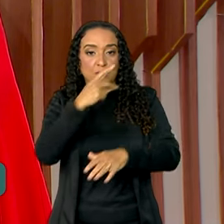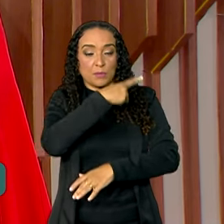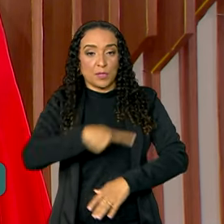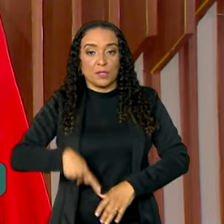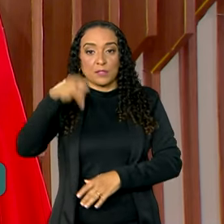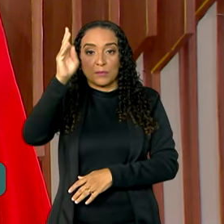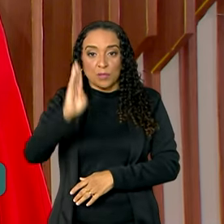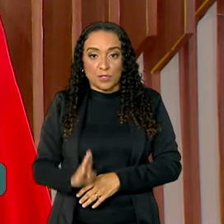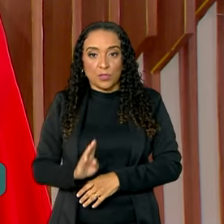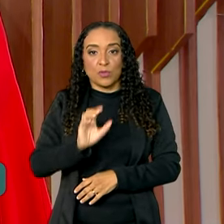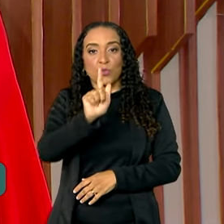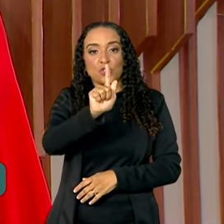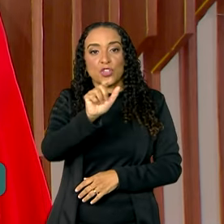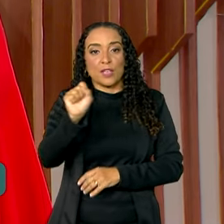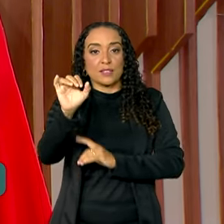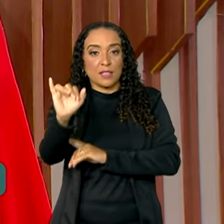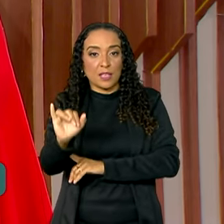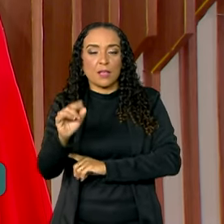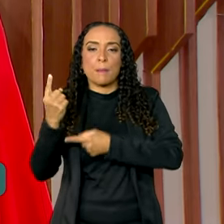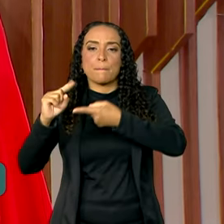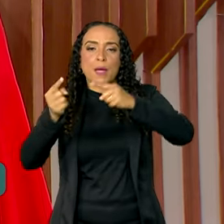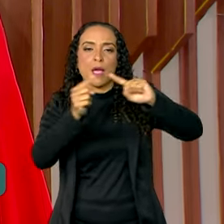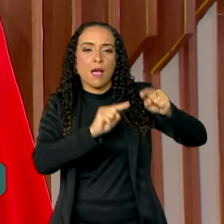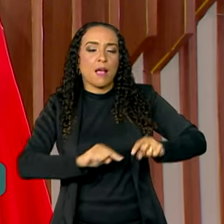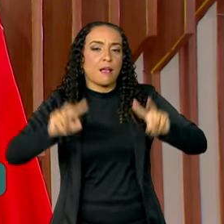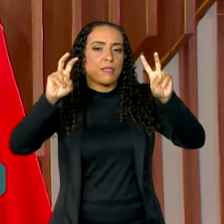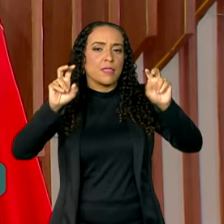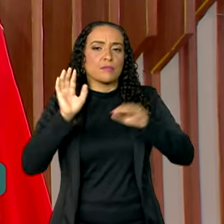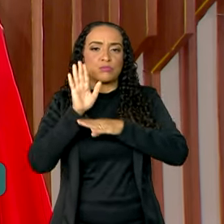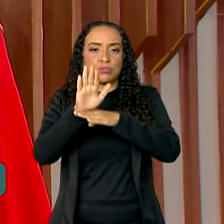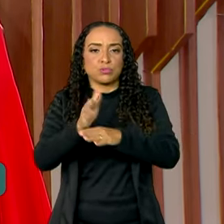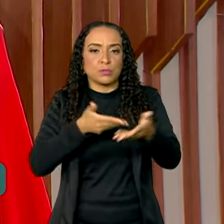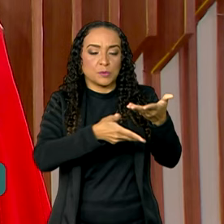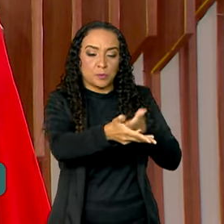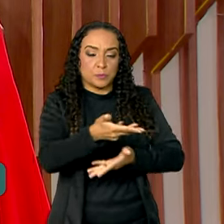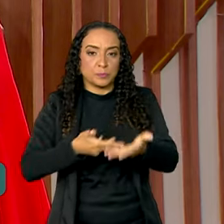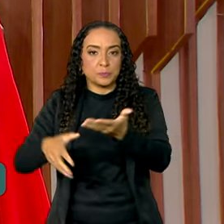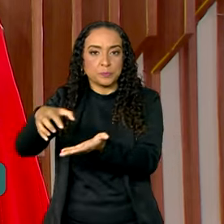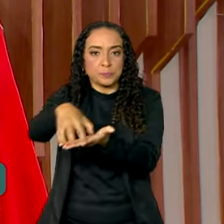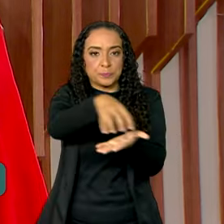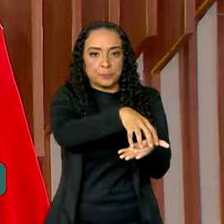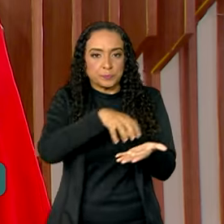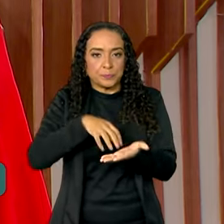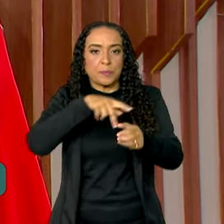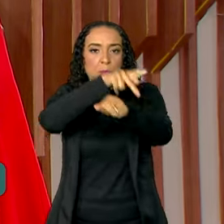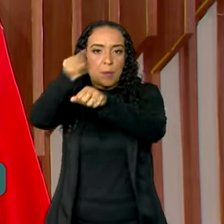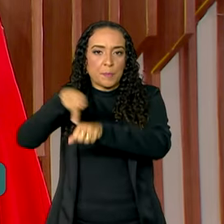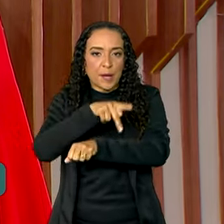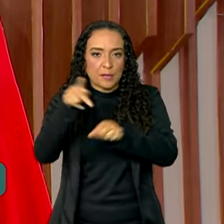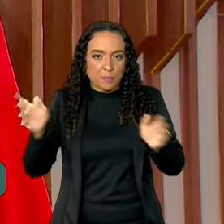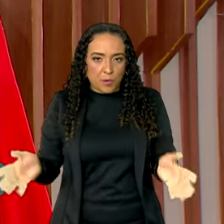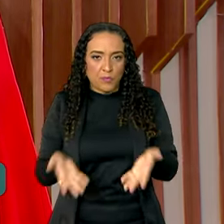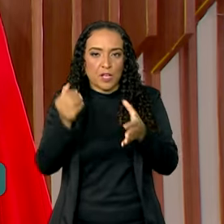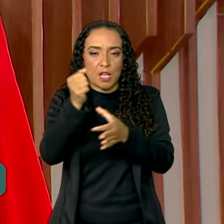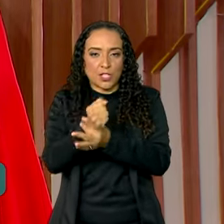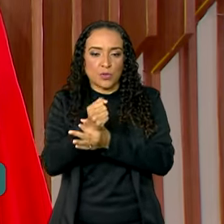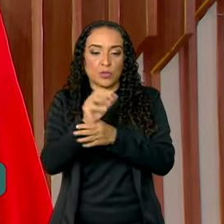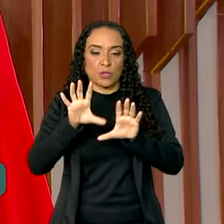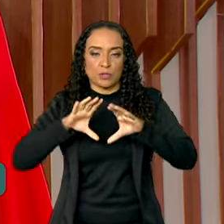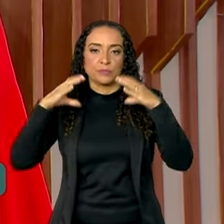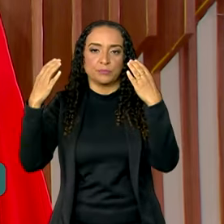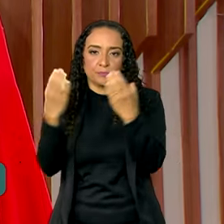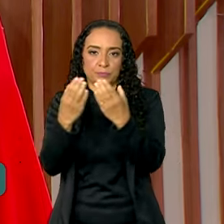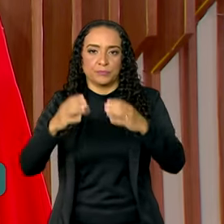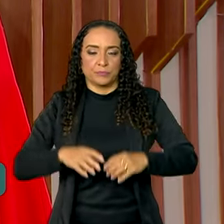Presidência da República, o GSI, discutiu temas como a cooperação entre organismos e países para promover a